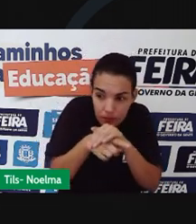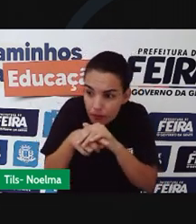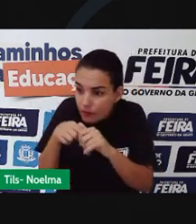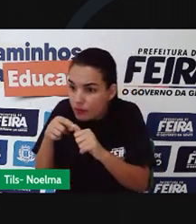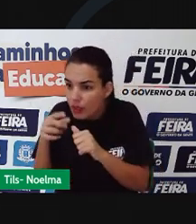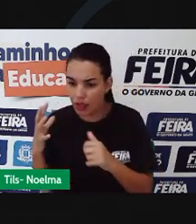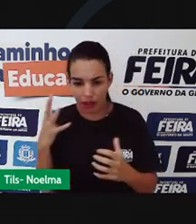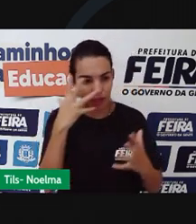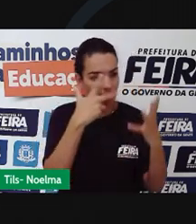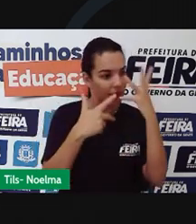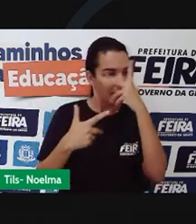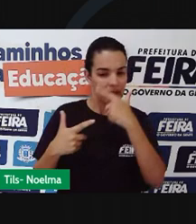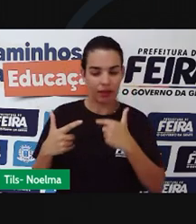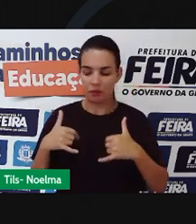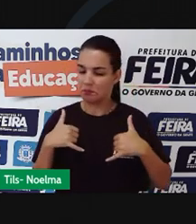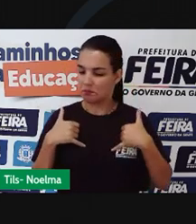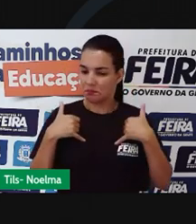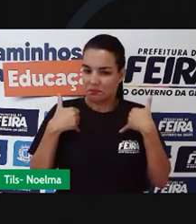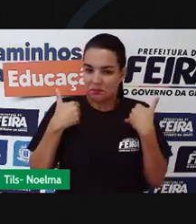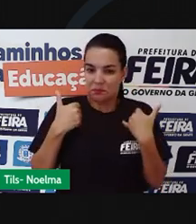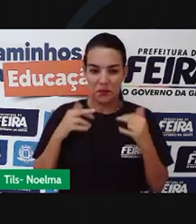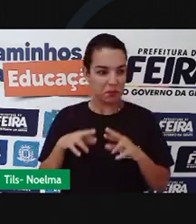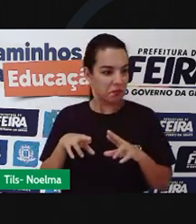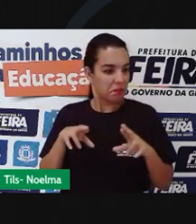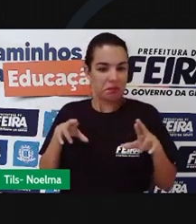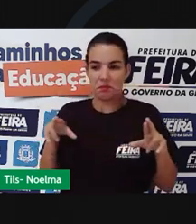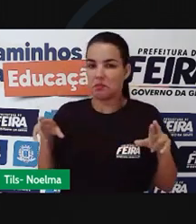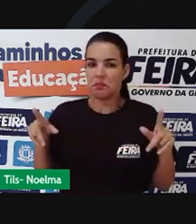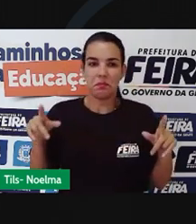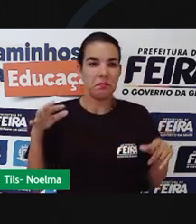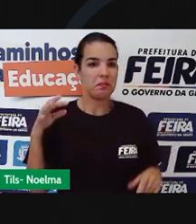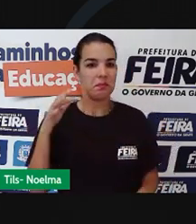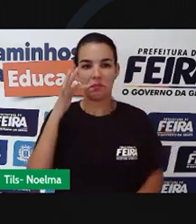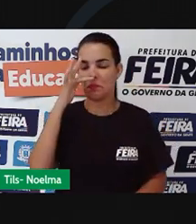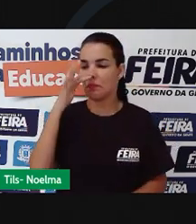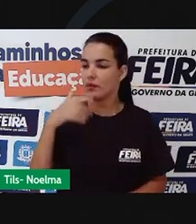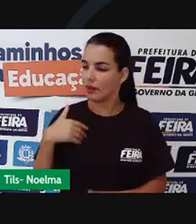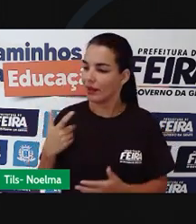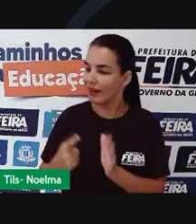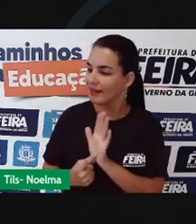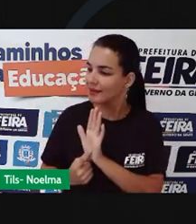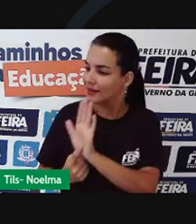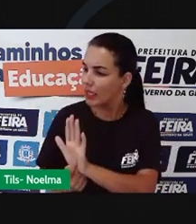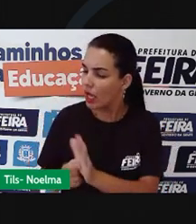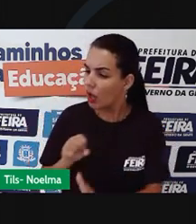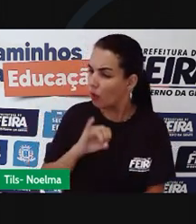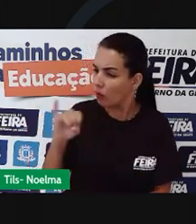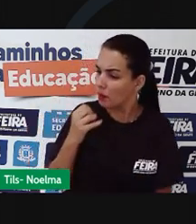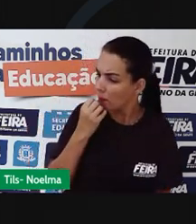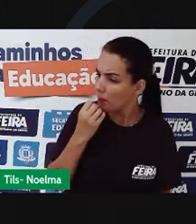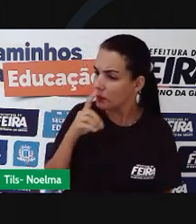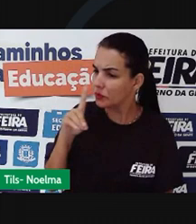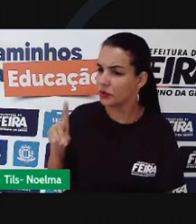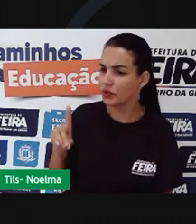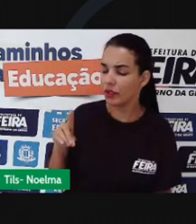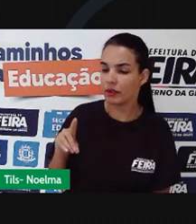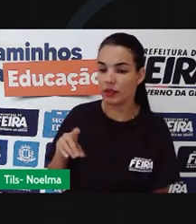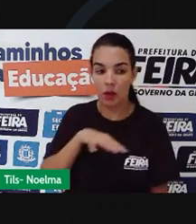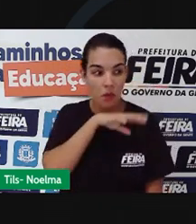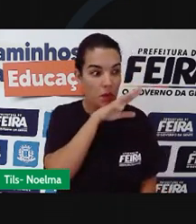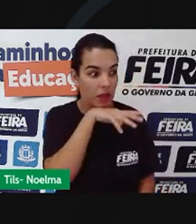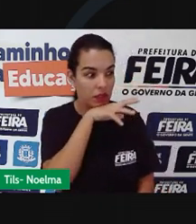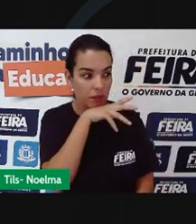bonito, imponente, diferente. Ele, então, se apresenta. Bom dia! O animal,